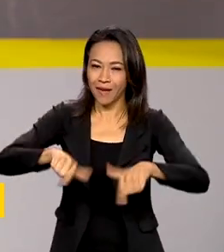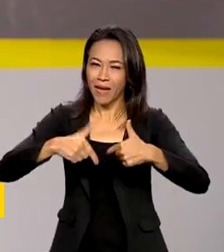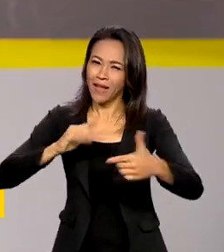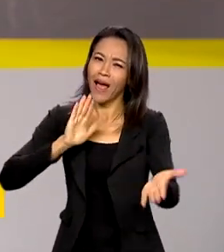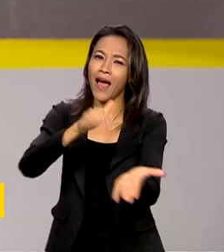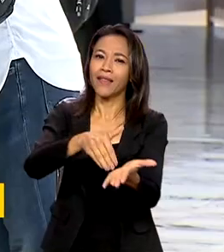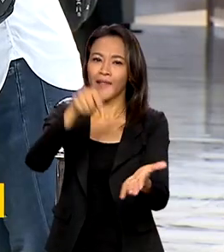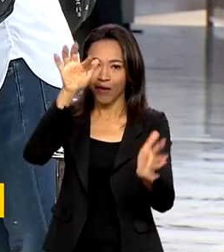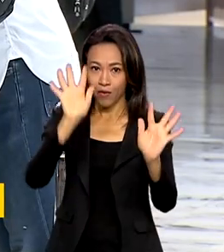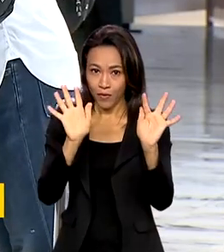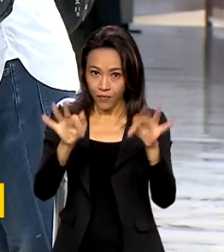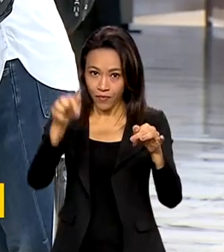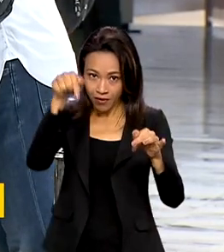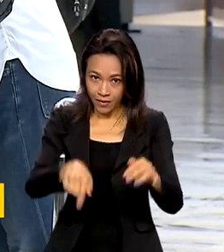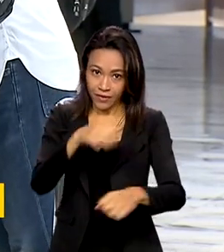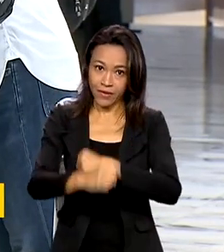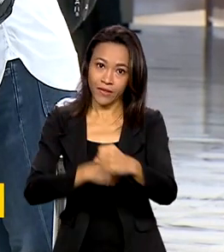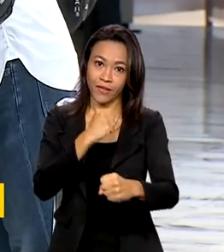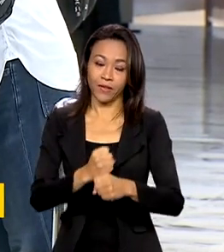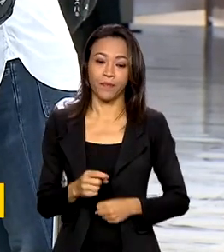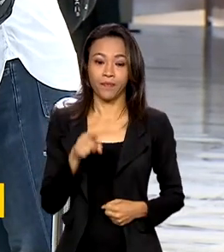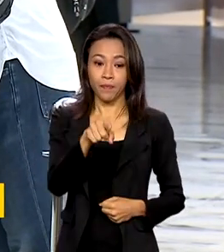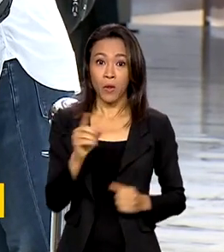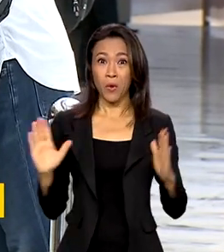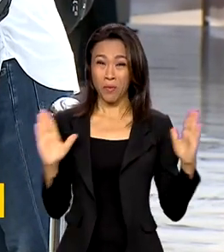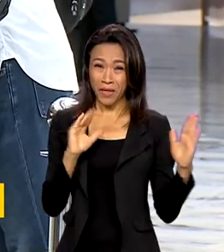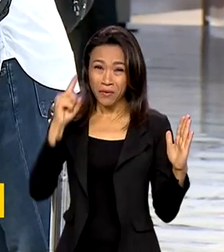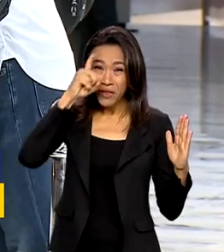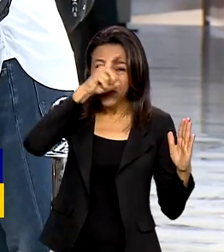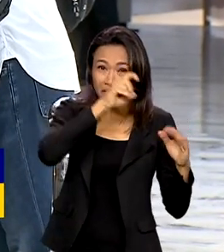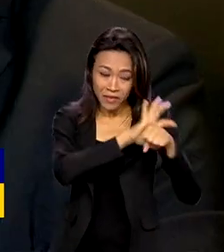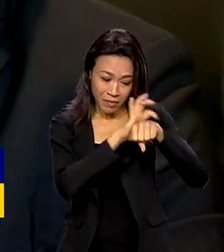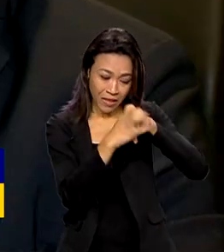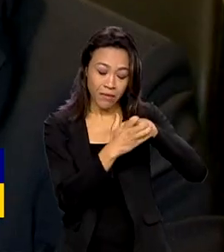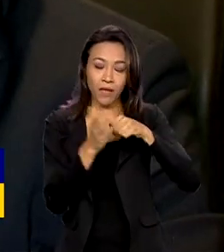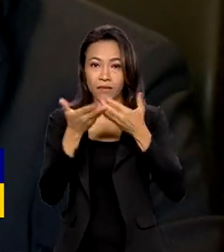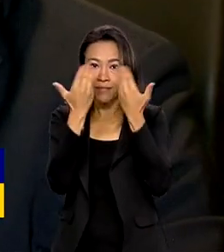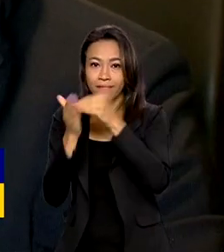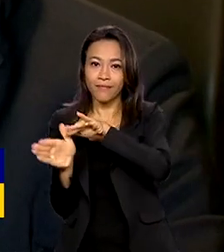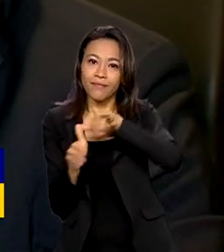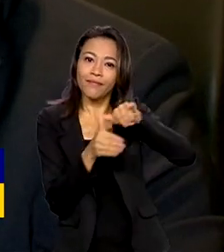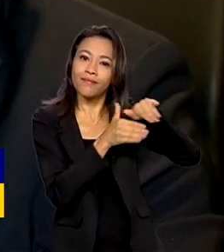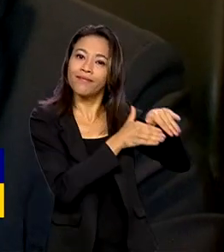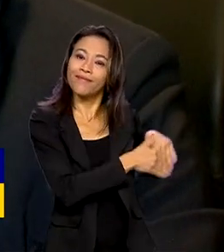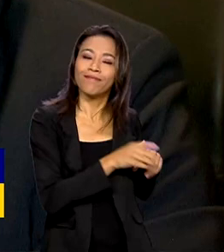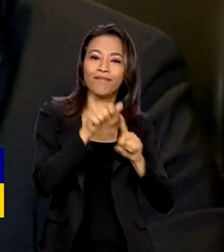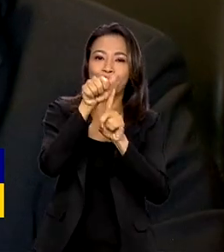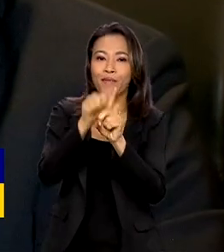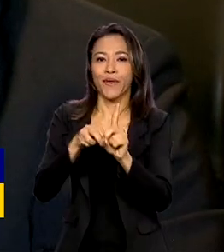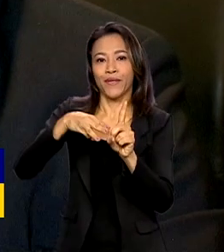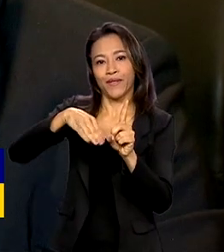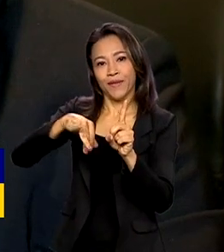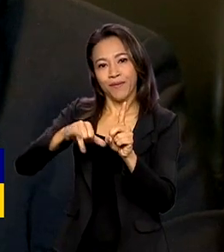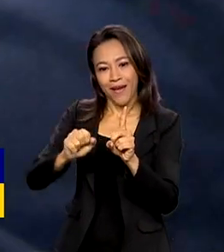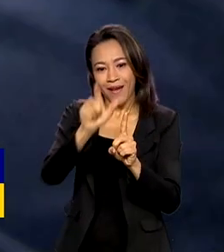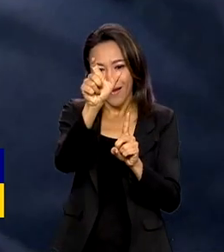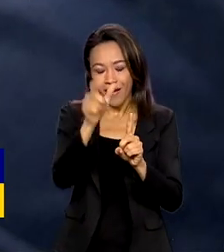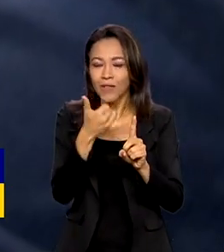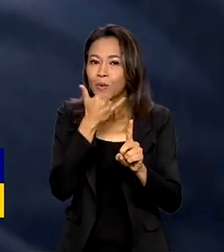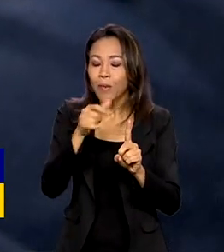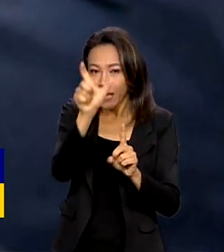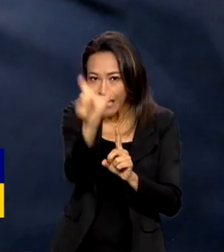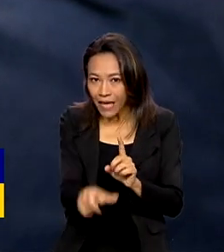ano. O período difícil da pandemia ficou para trás. O Milo começou 2023 de emprego novo.